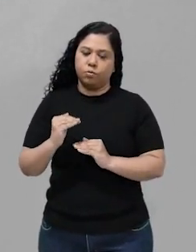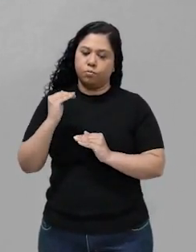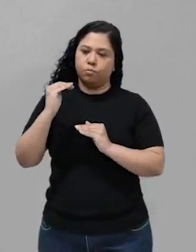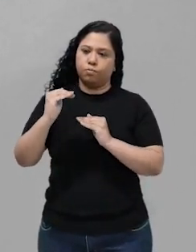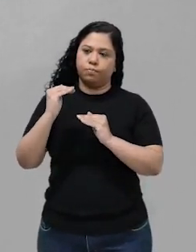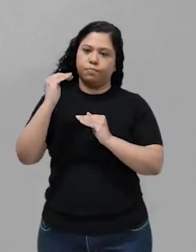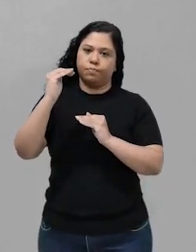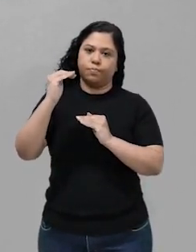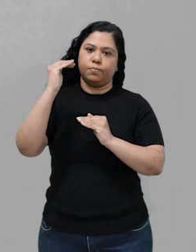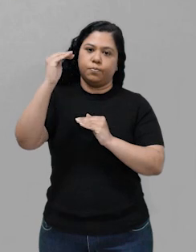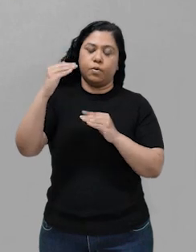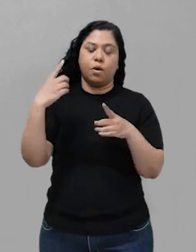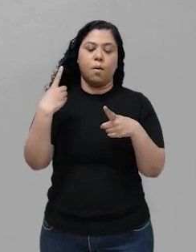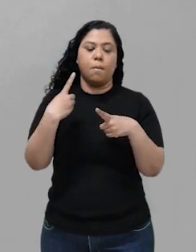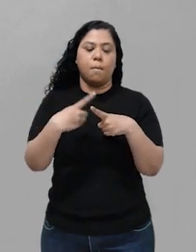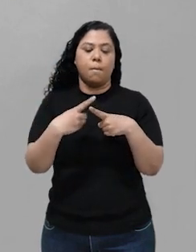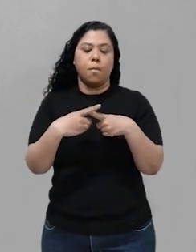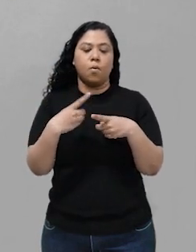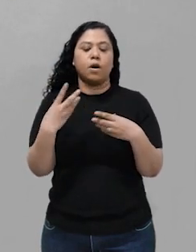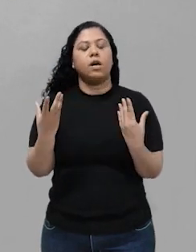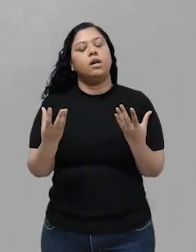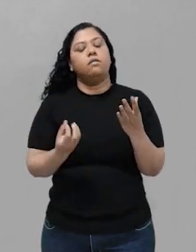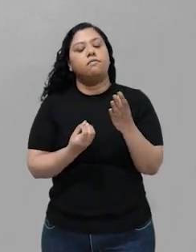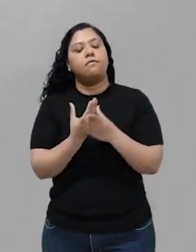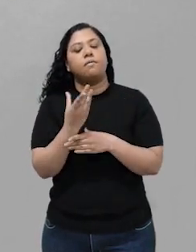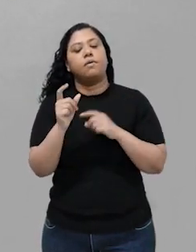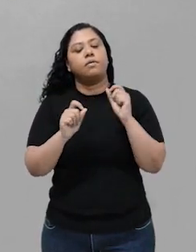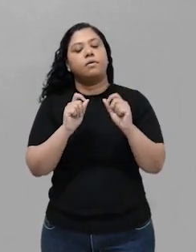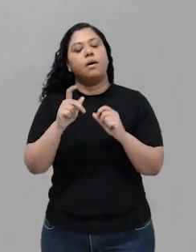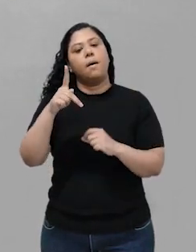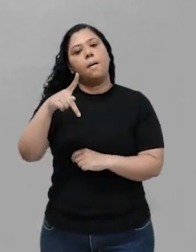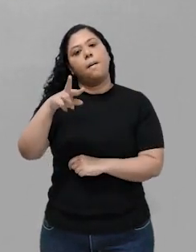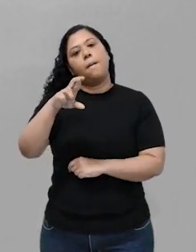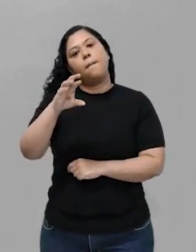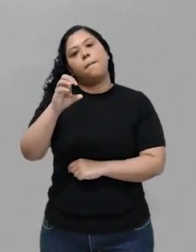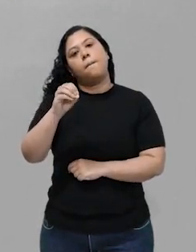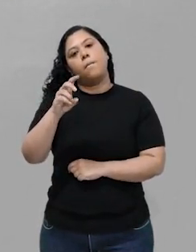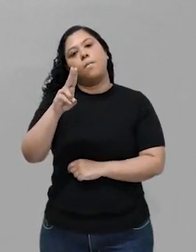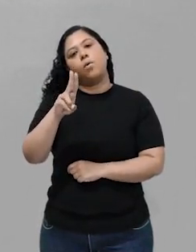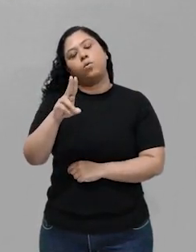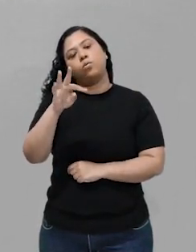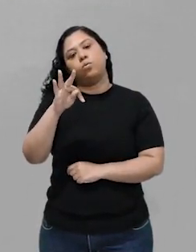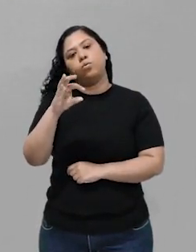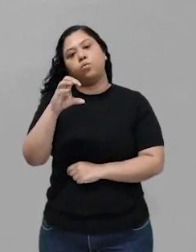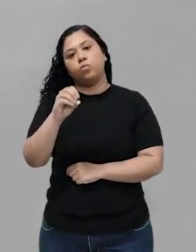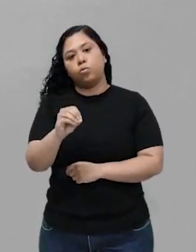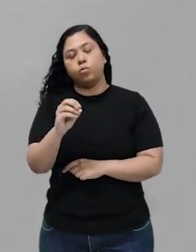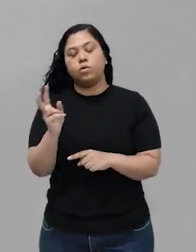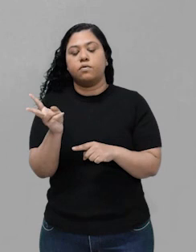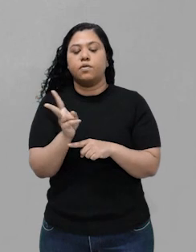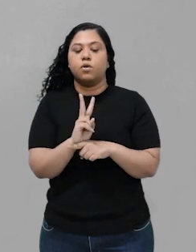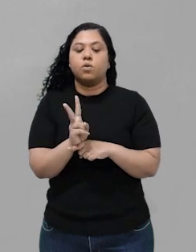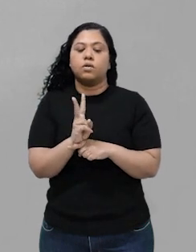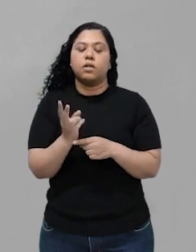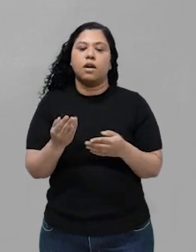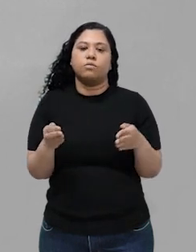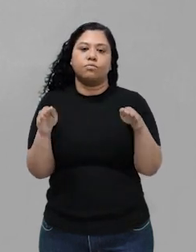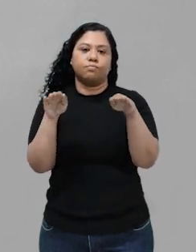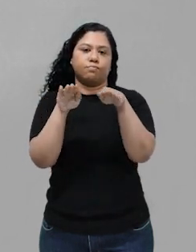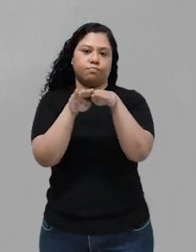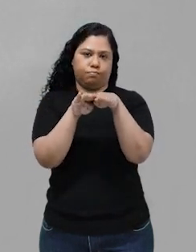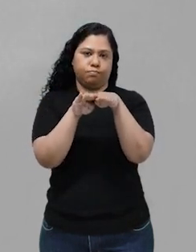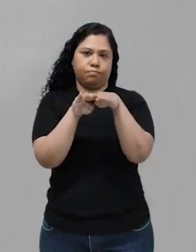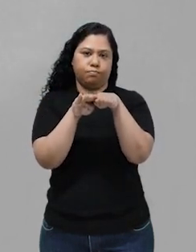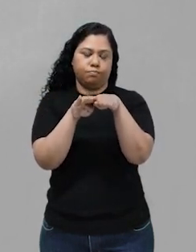Porque vai sendo formado o produto. Aí vai chegar o momento que as duas velocidades se igualam. Então, no momento que as